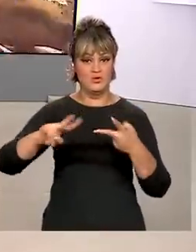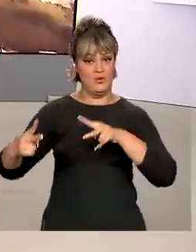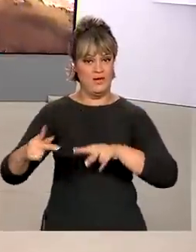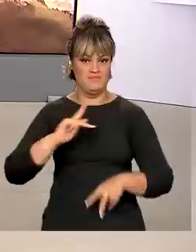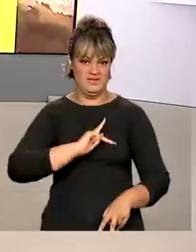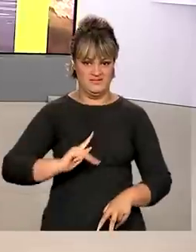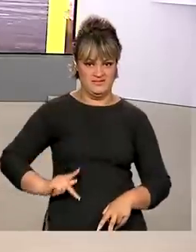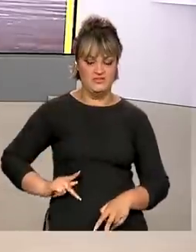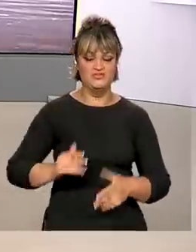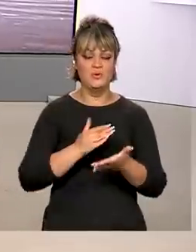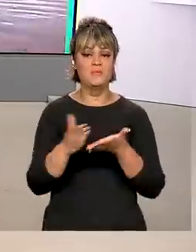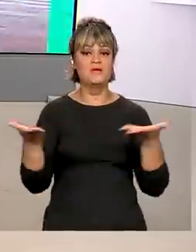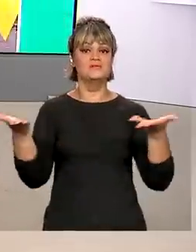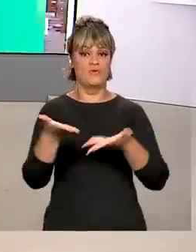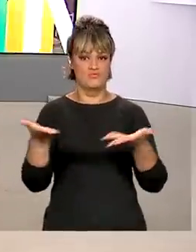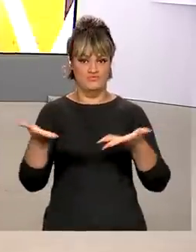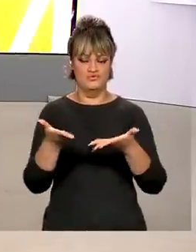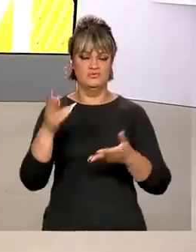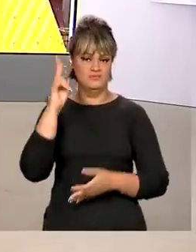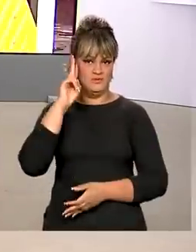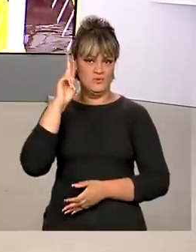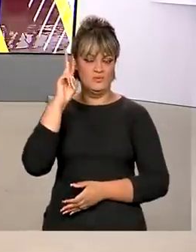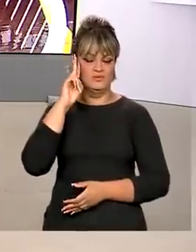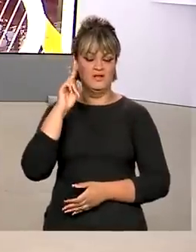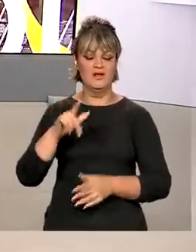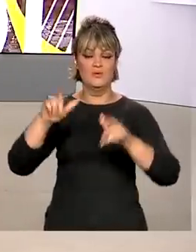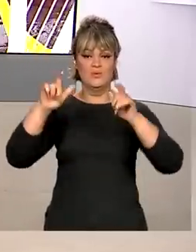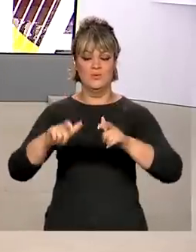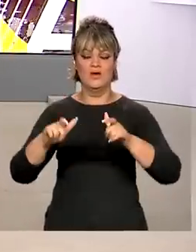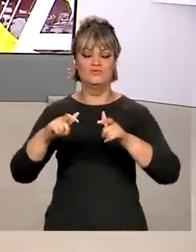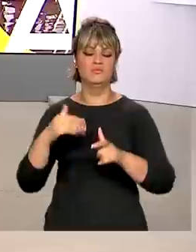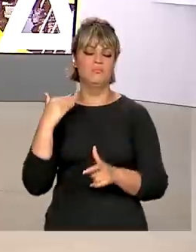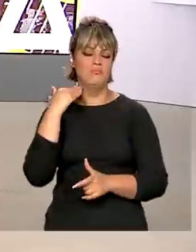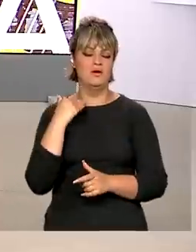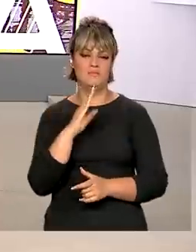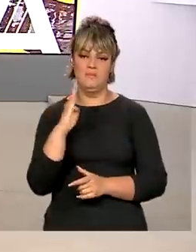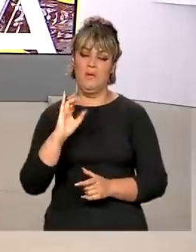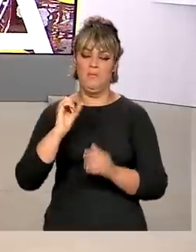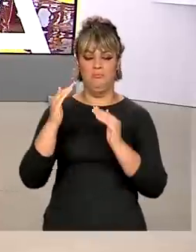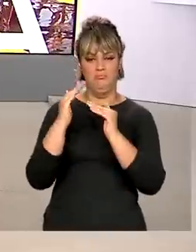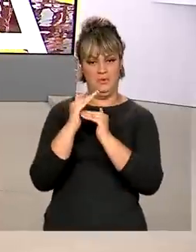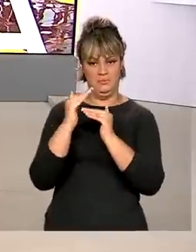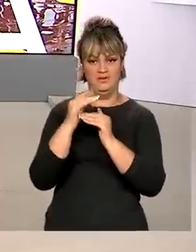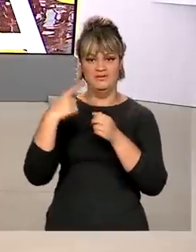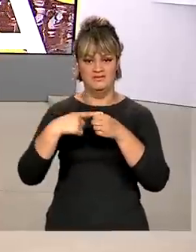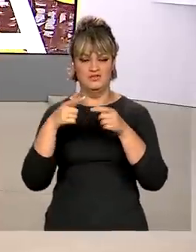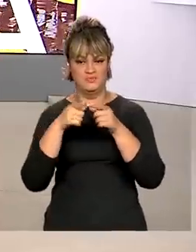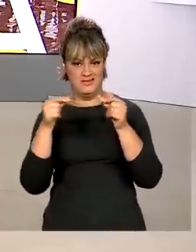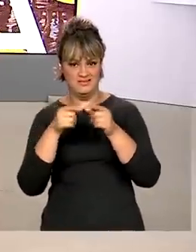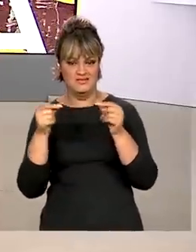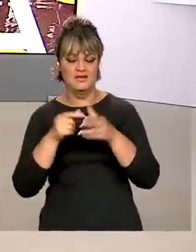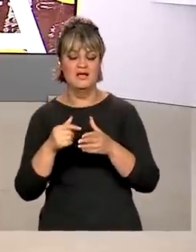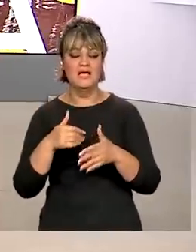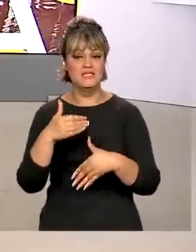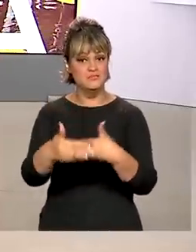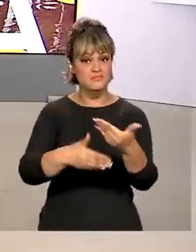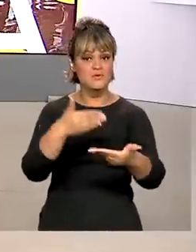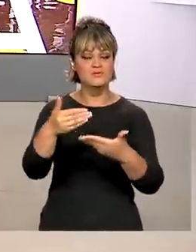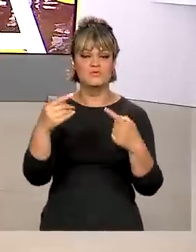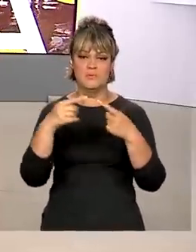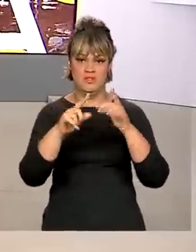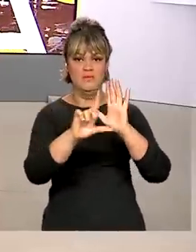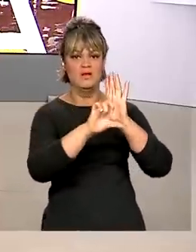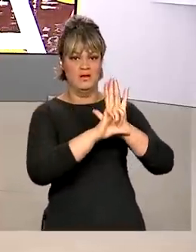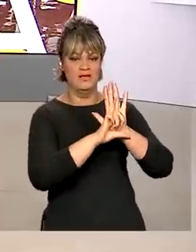do governo eleito começam nesta segunda-feira no Centro Cultural Banco do Brasil, em Brasília. O processo é previsto em lei